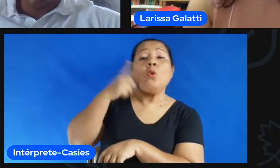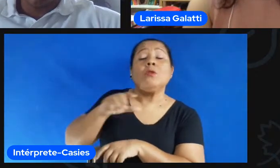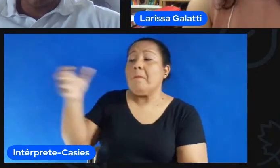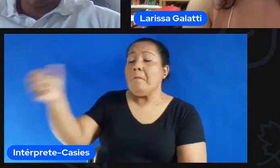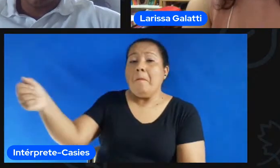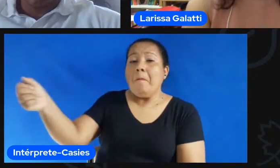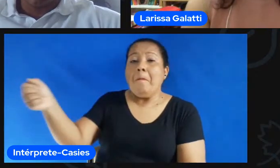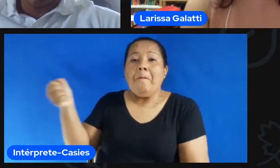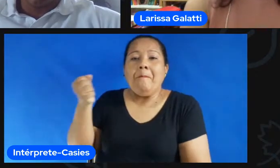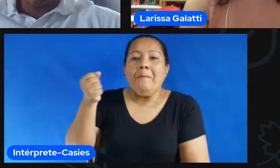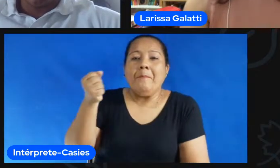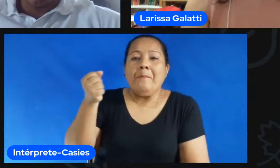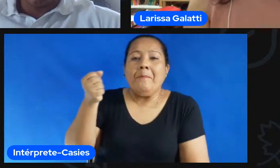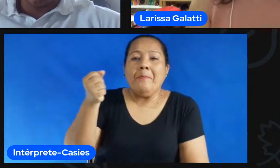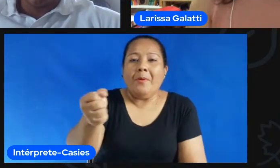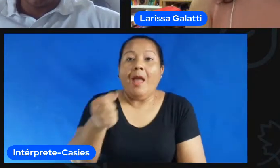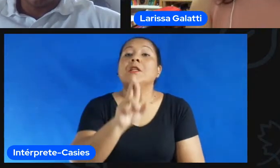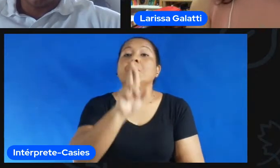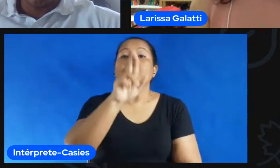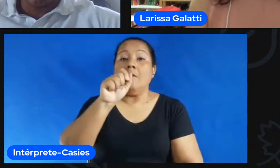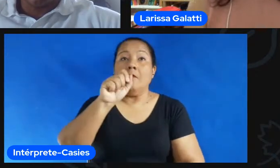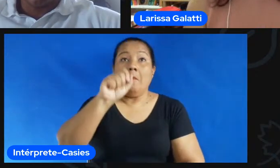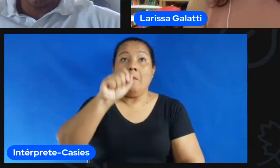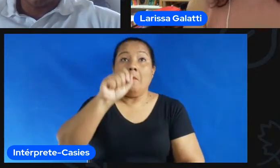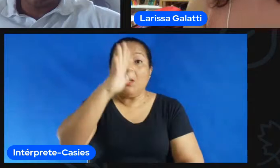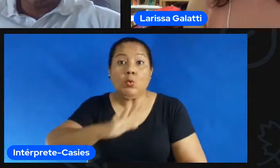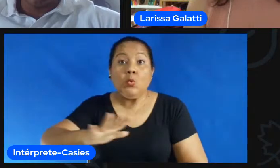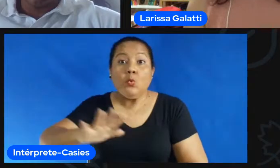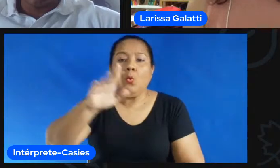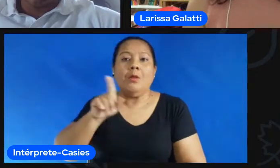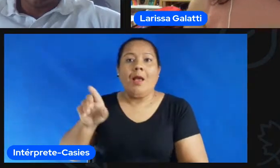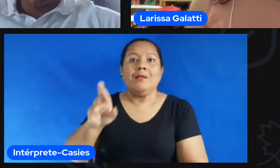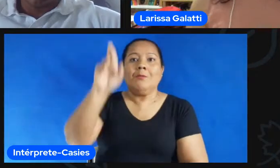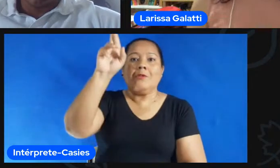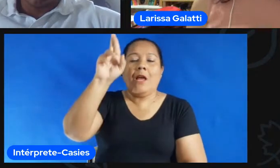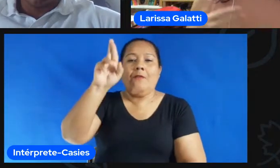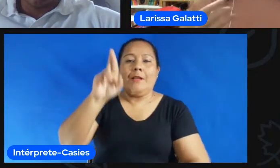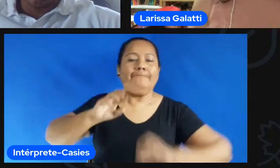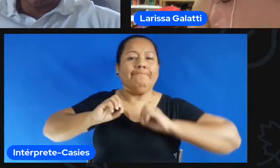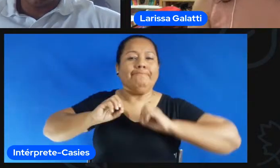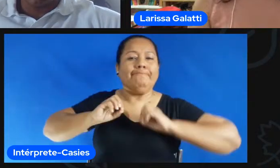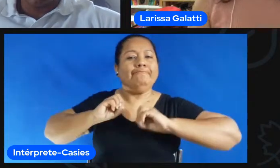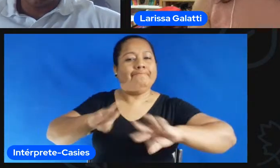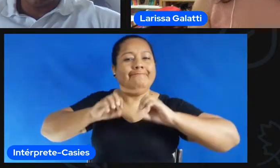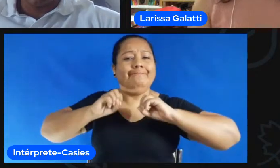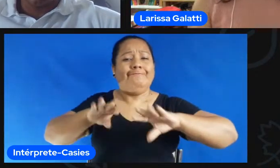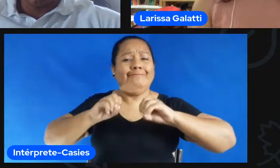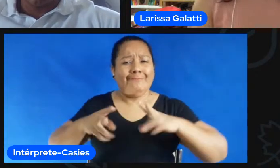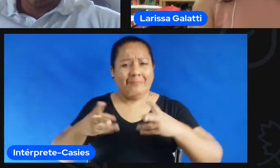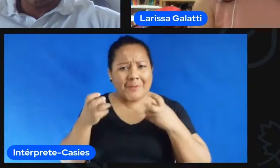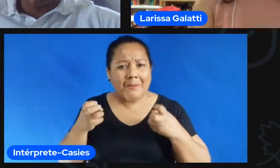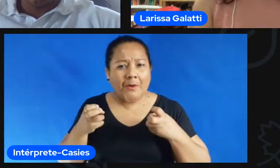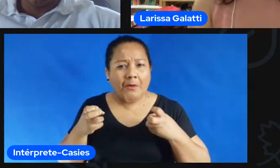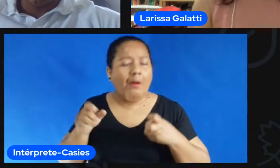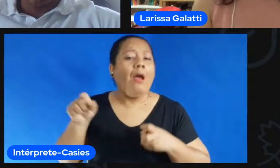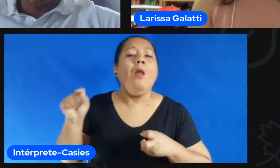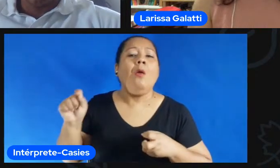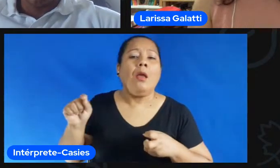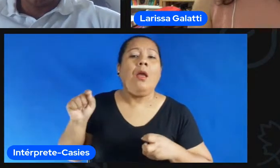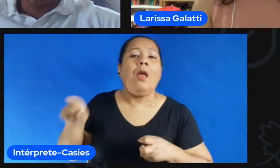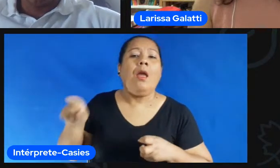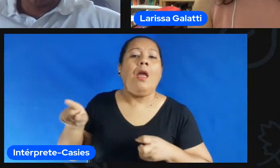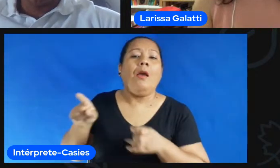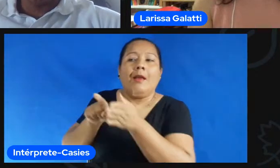árbitros de todo o Brasil né então uma pesquisadora foi fazer isso então se a gente for conseguindo no nosso processo